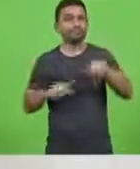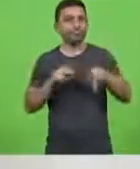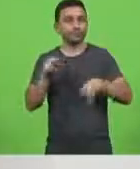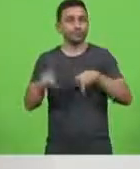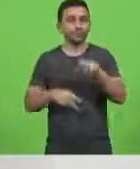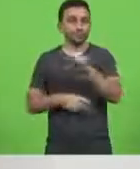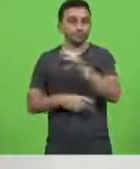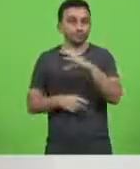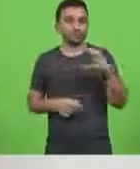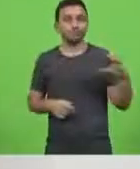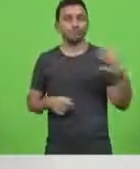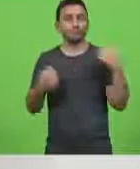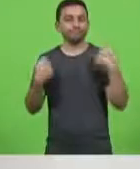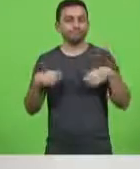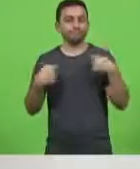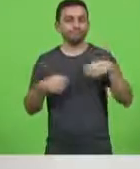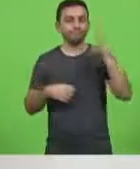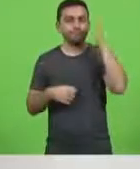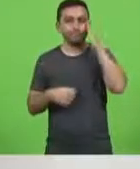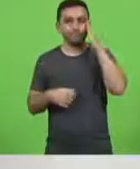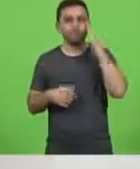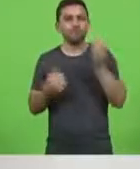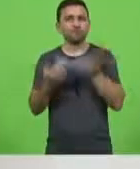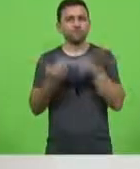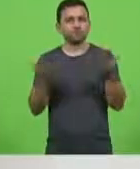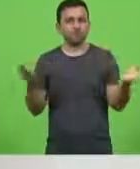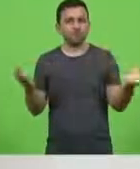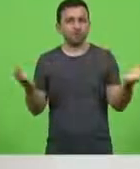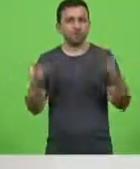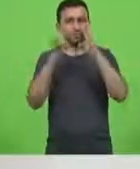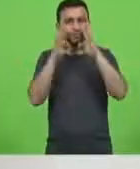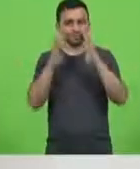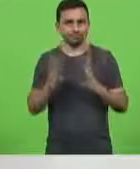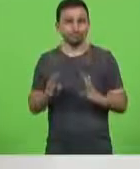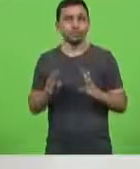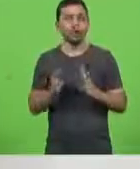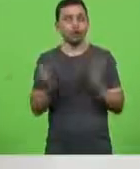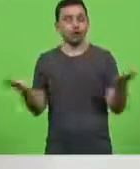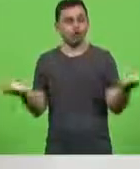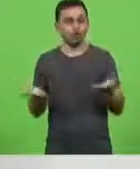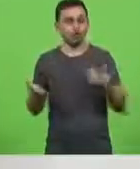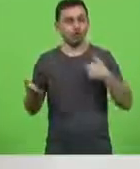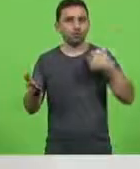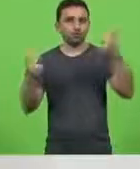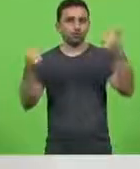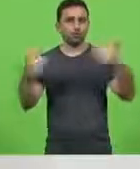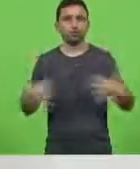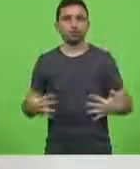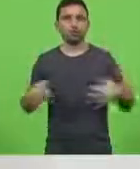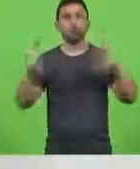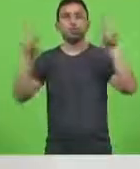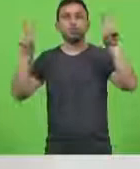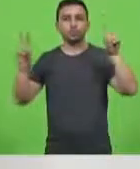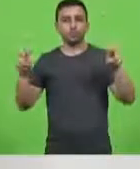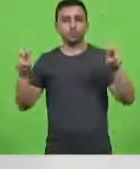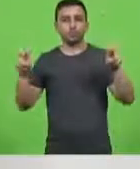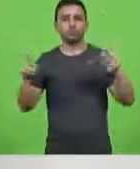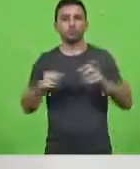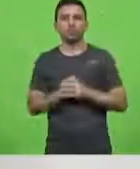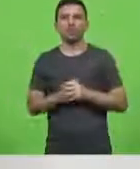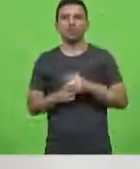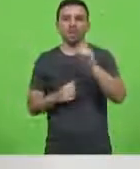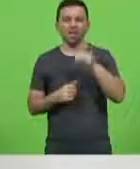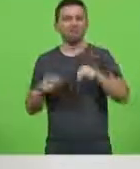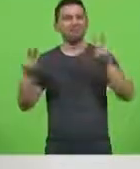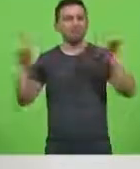catarinense você que está vendo e ouvindo preste atenção no que eu vou falar aqui no tema que eu vou trazer. É um tema